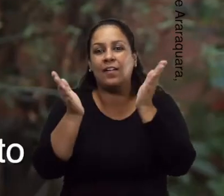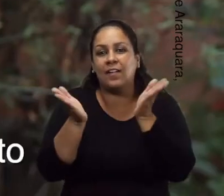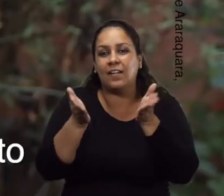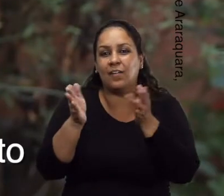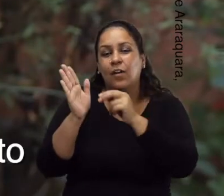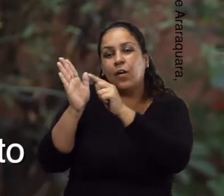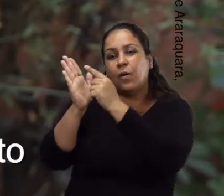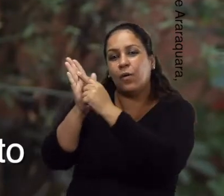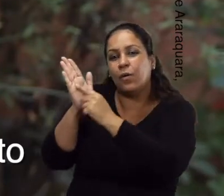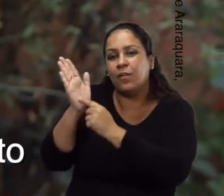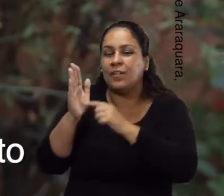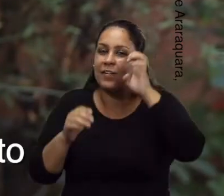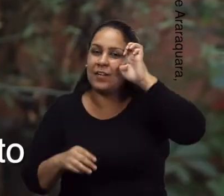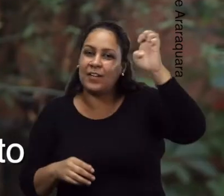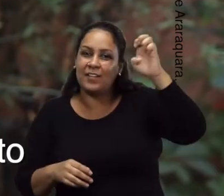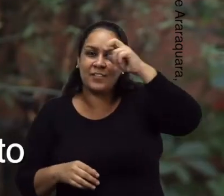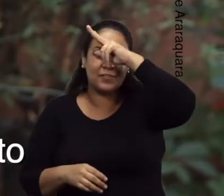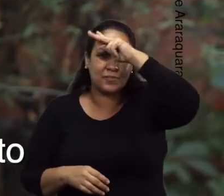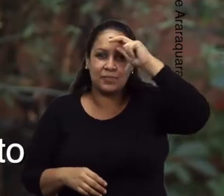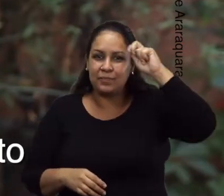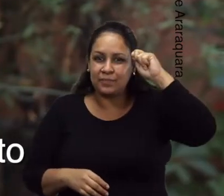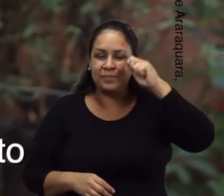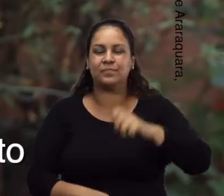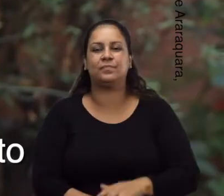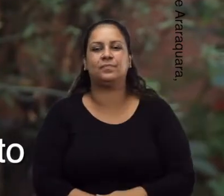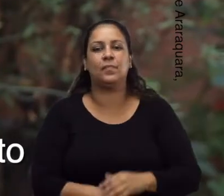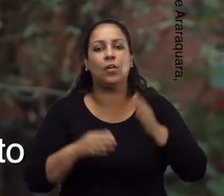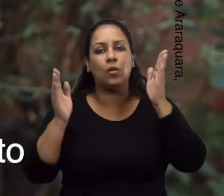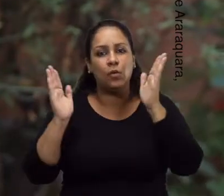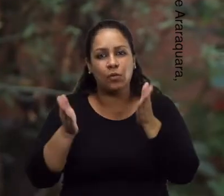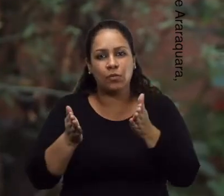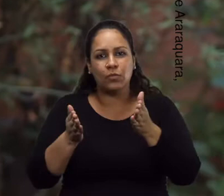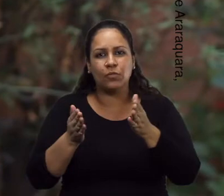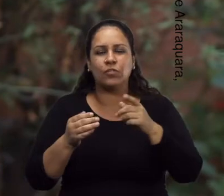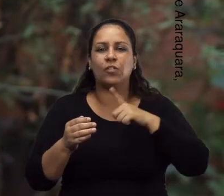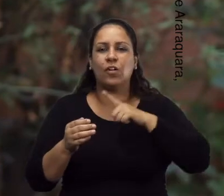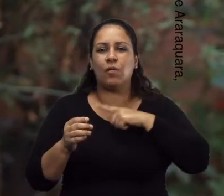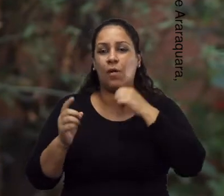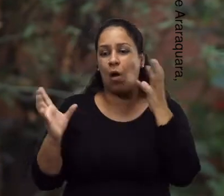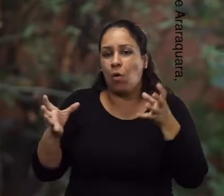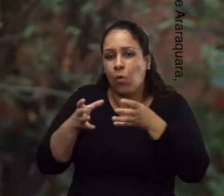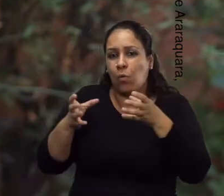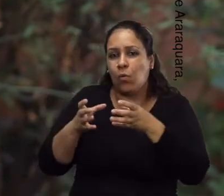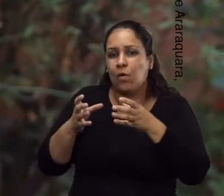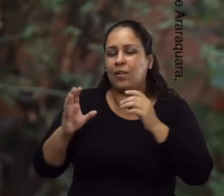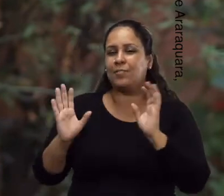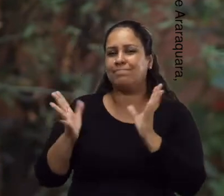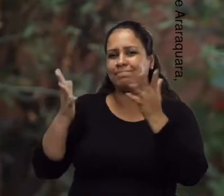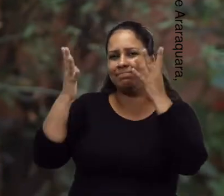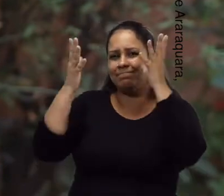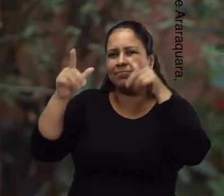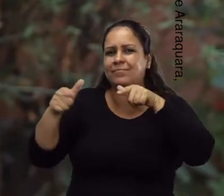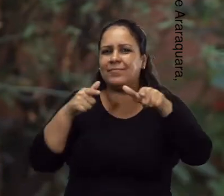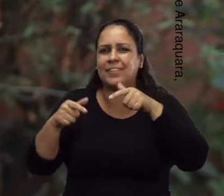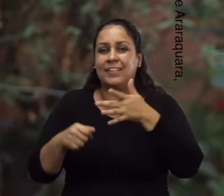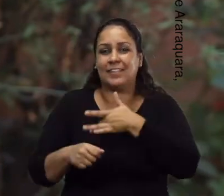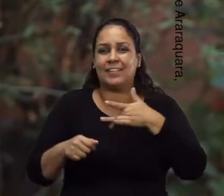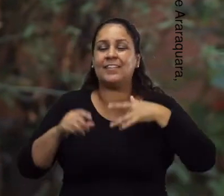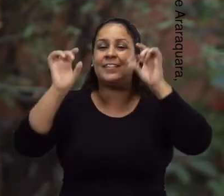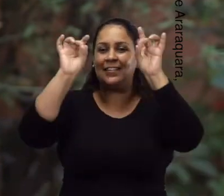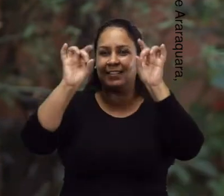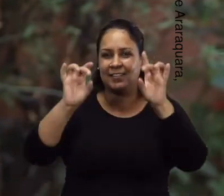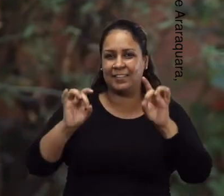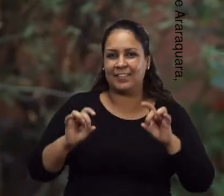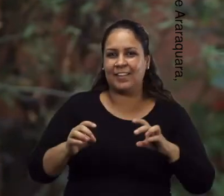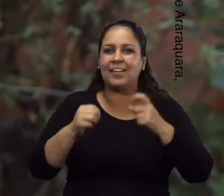Começa agora o programa Edinho Prefeito. Hoje, uma homenagem aos trabalhadores da saúde,